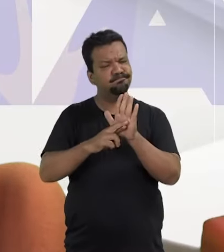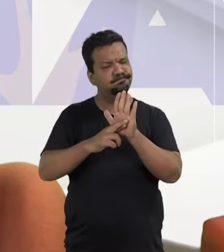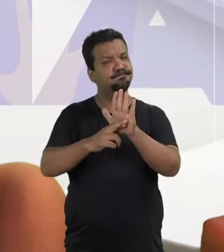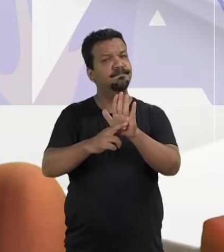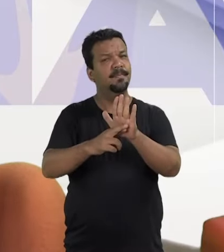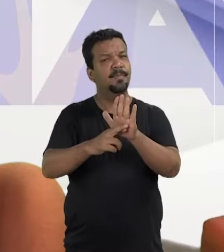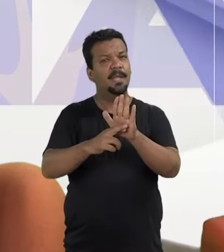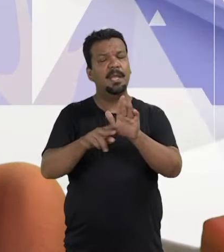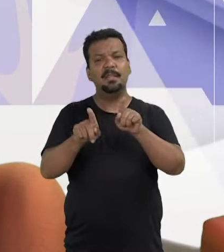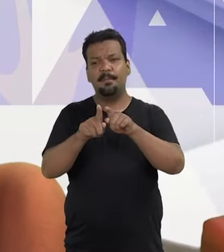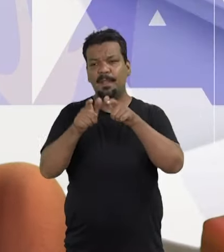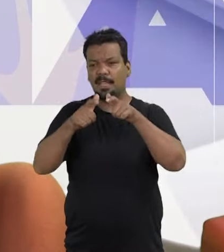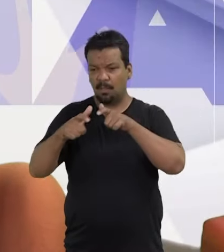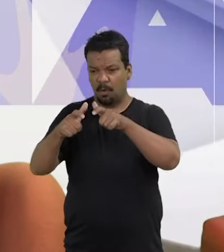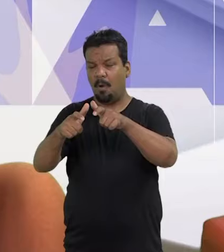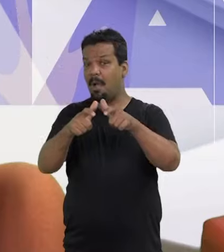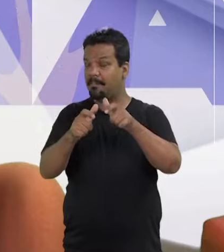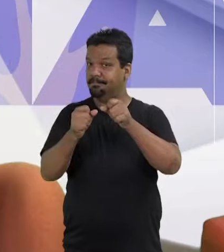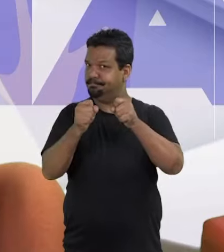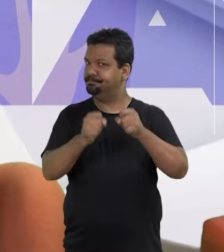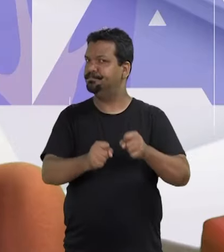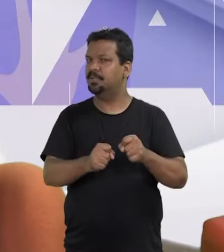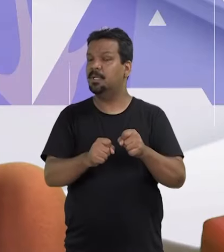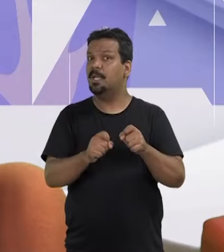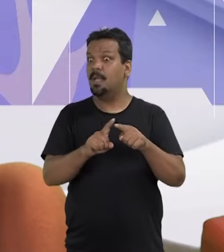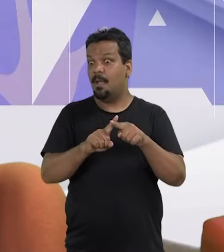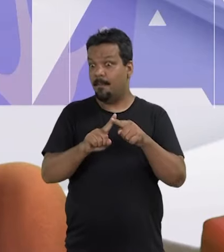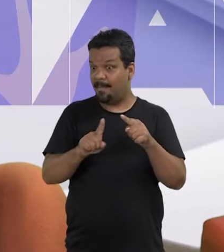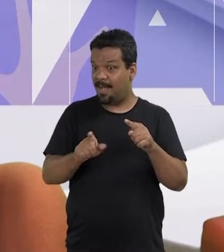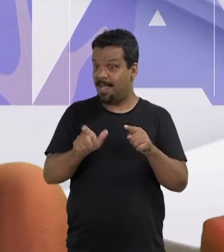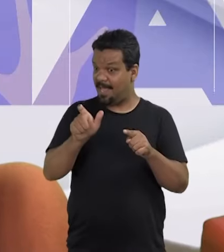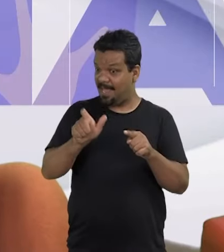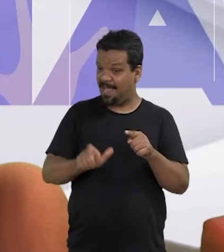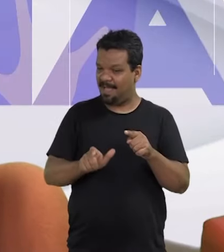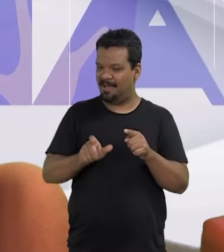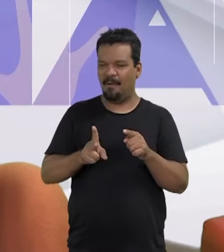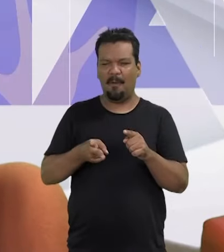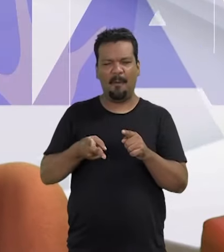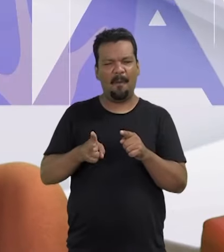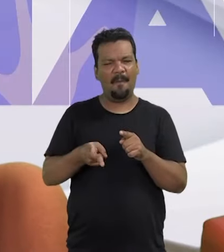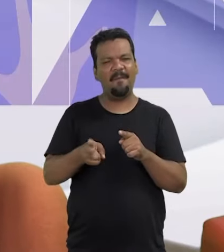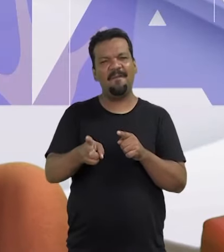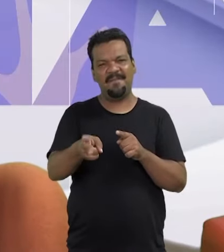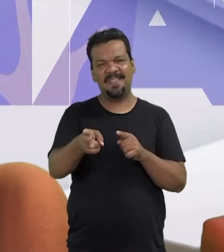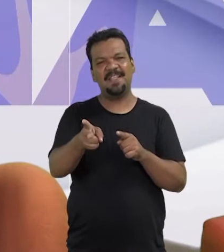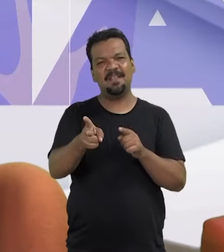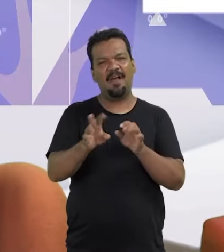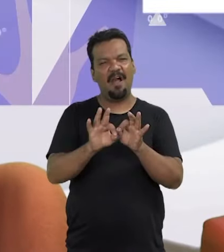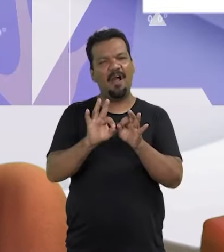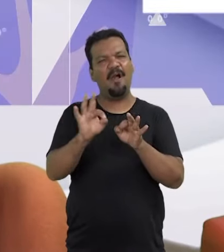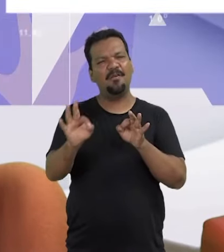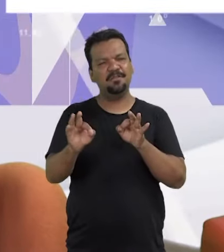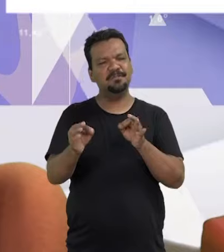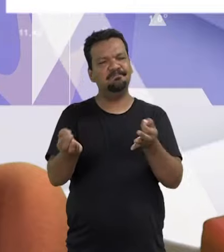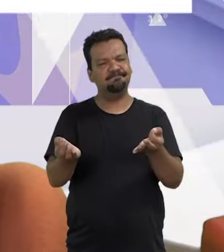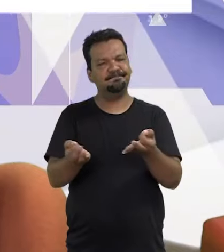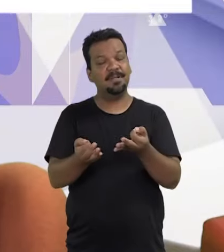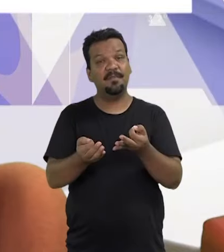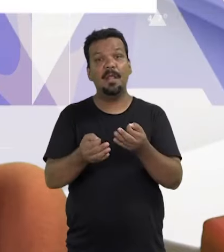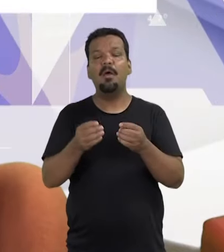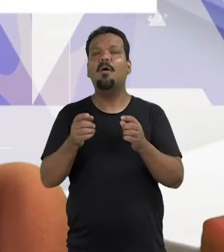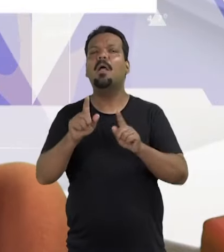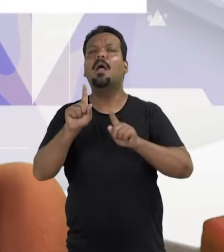representatividade e ocupando espaços de poder, mas ela continua longe do ideal.